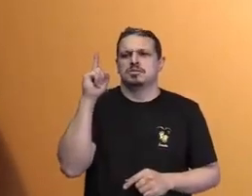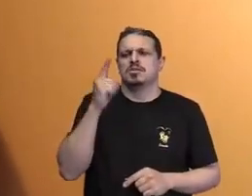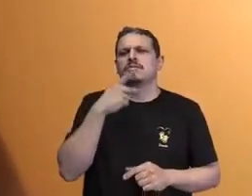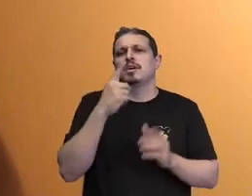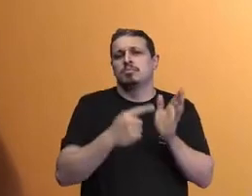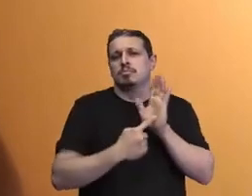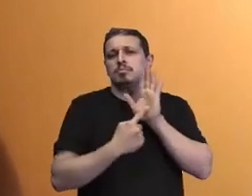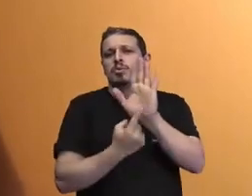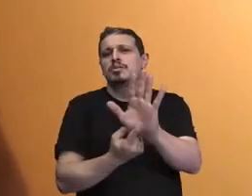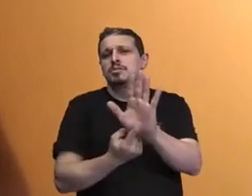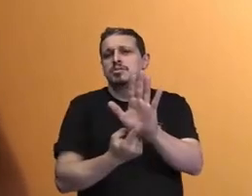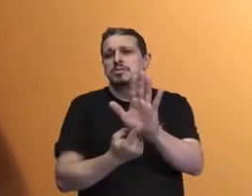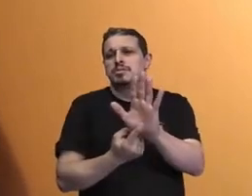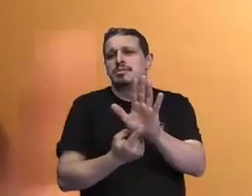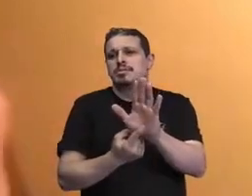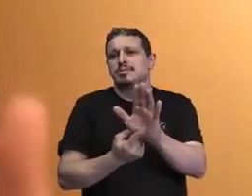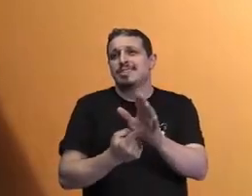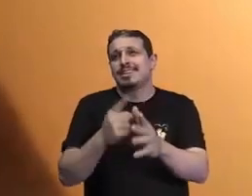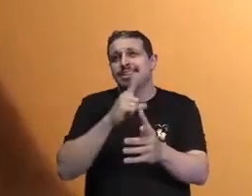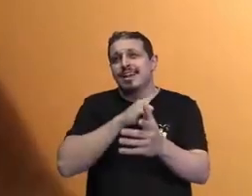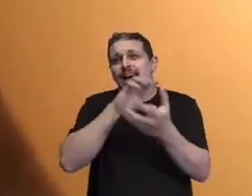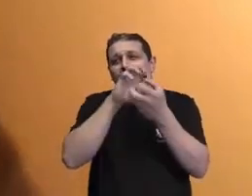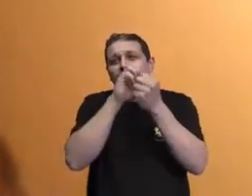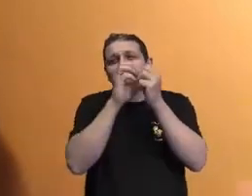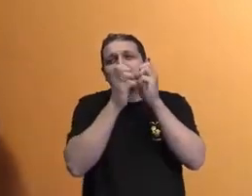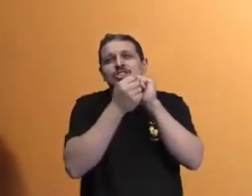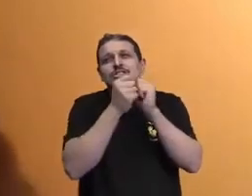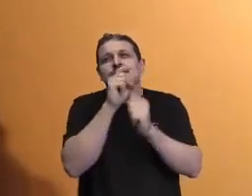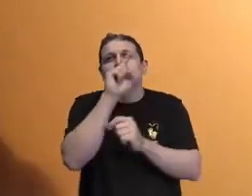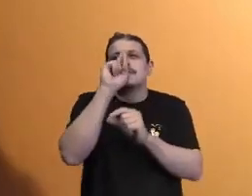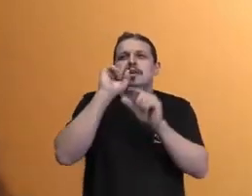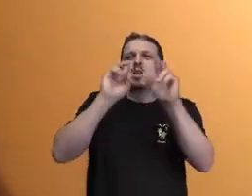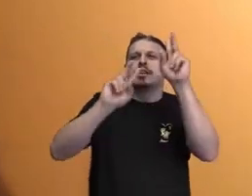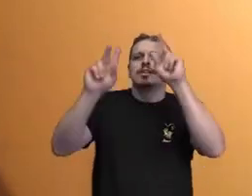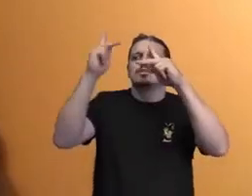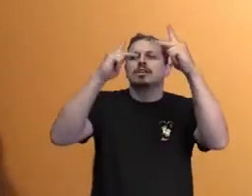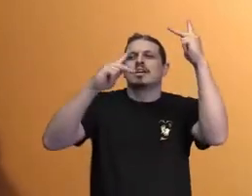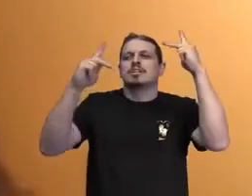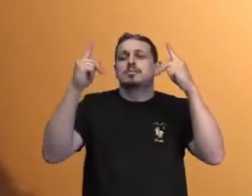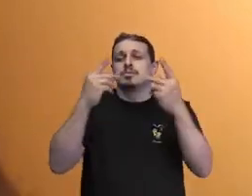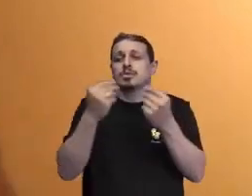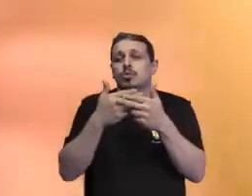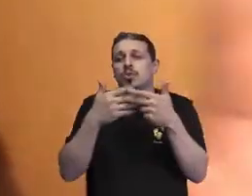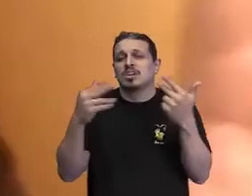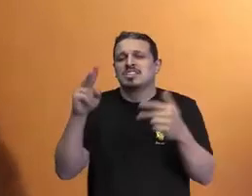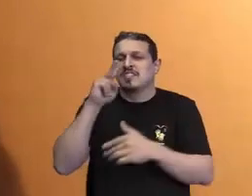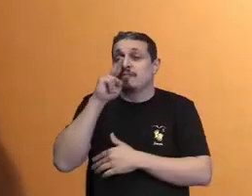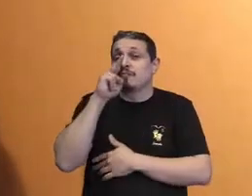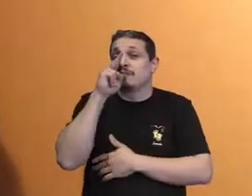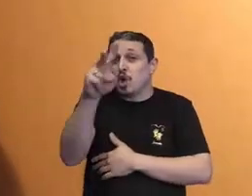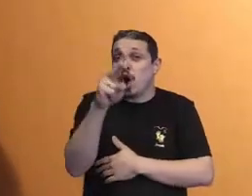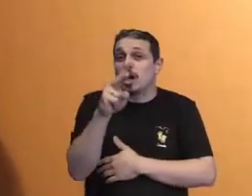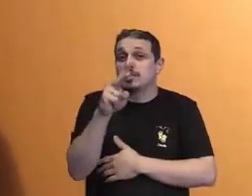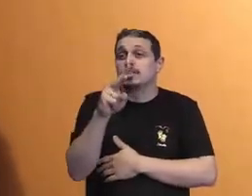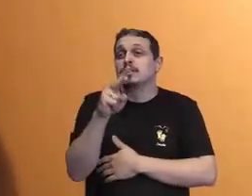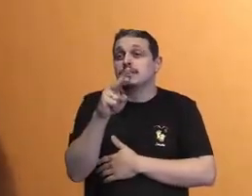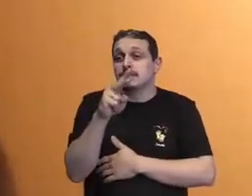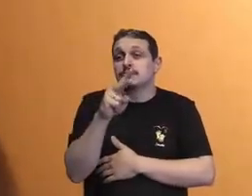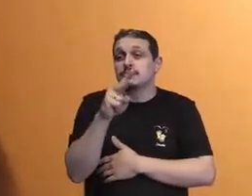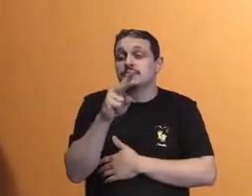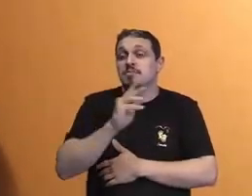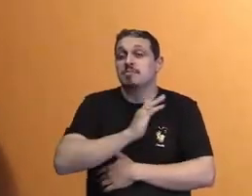liberdade dele de ação num tempo que, infelizmente, ainda tem presença hoje de exclusão, de discriminação,